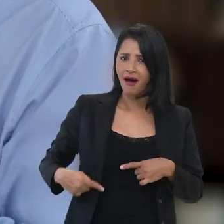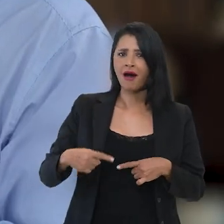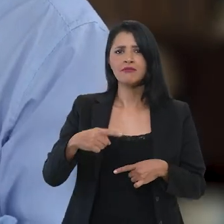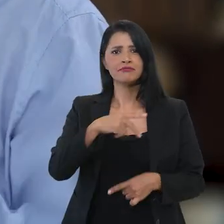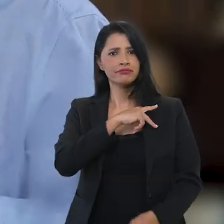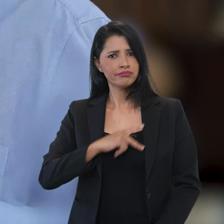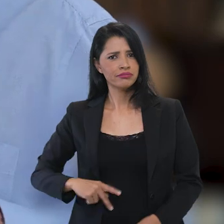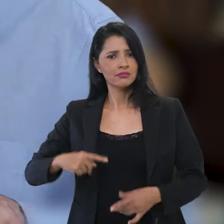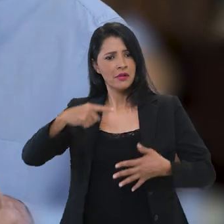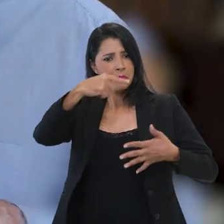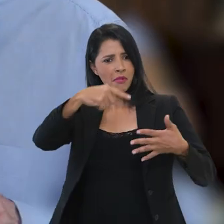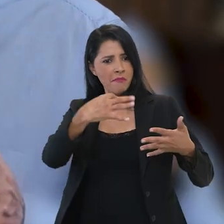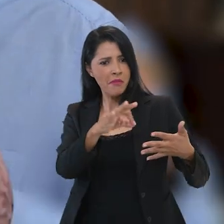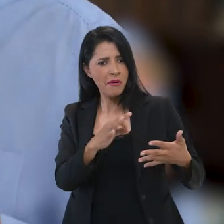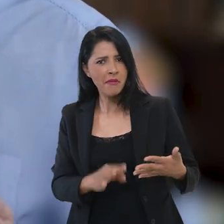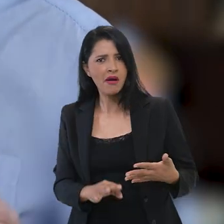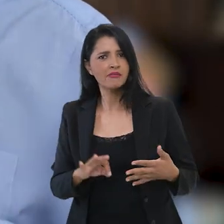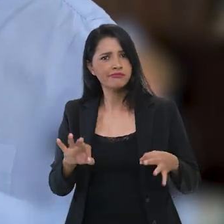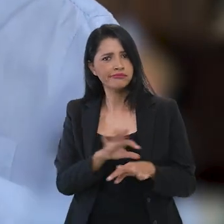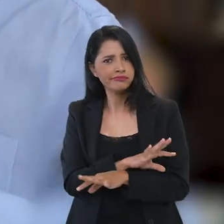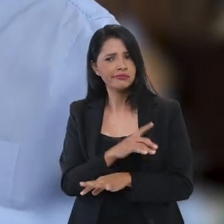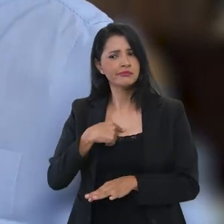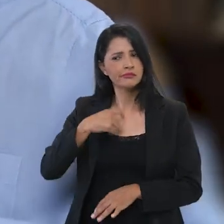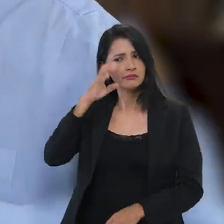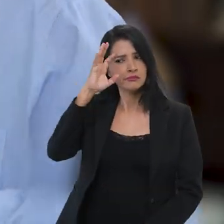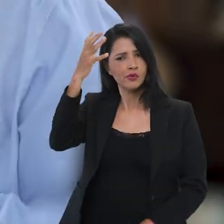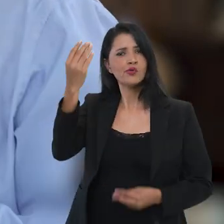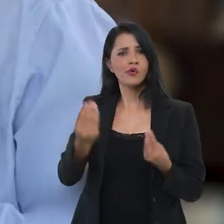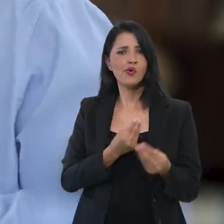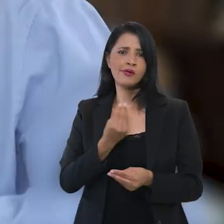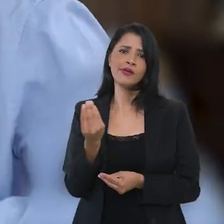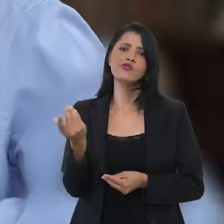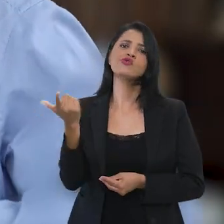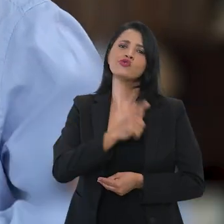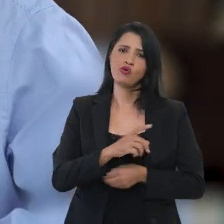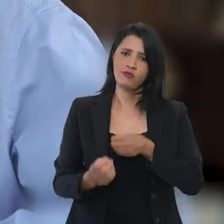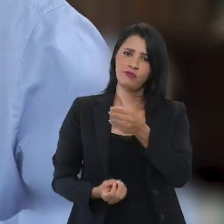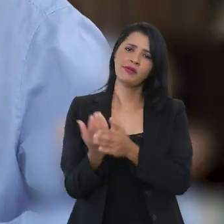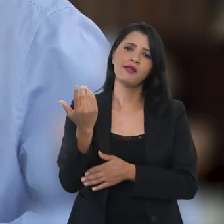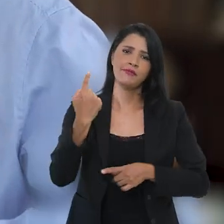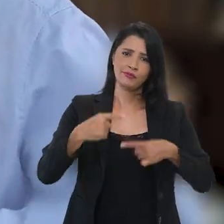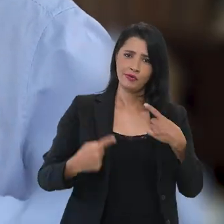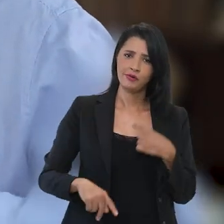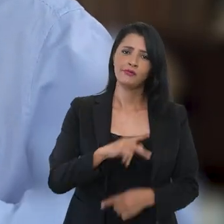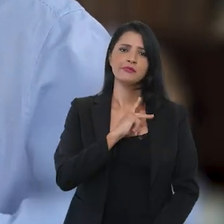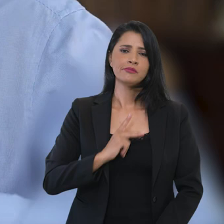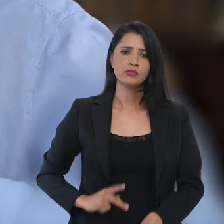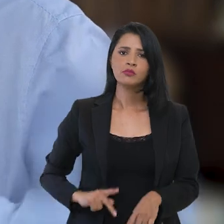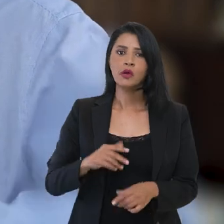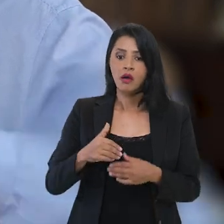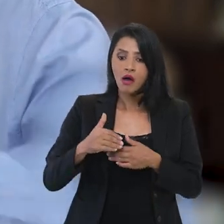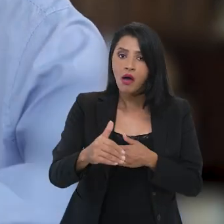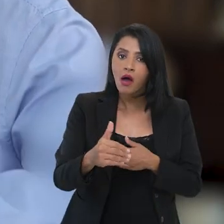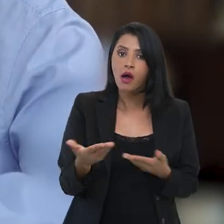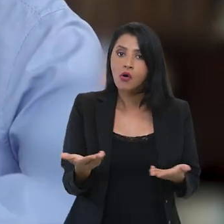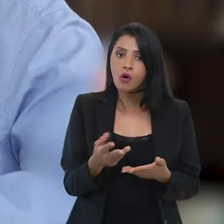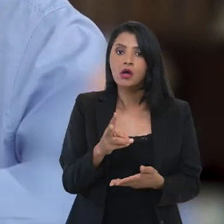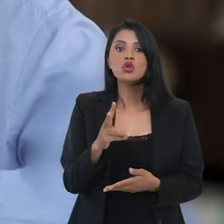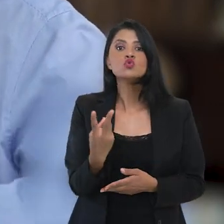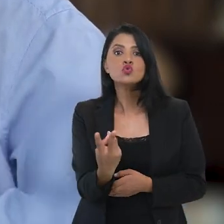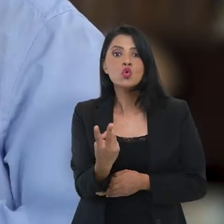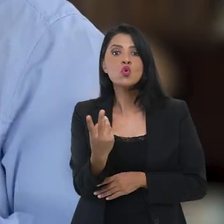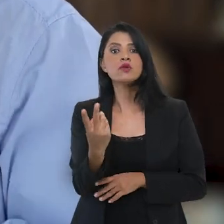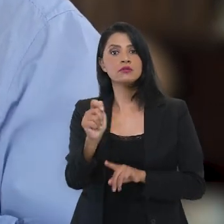políticas públicas que tinham dado certo, a gente então resolveu recriar essas políticas públicas para a partir de agora,